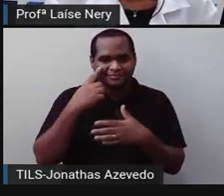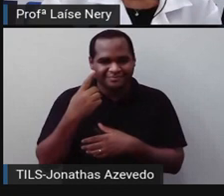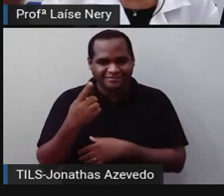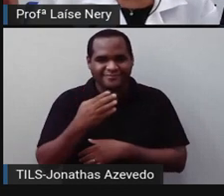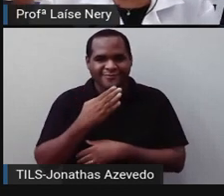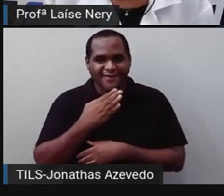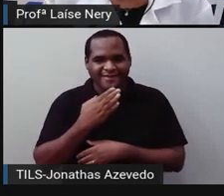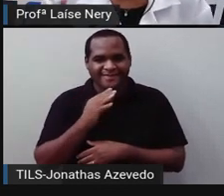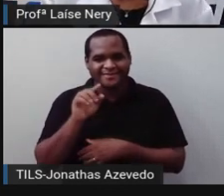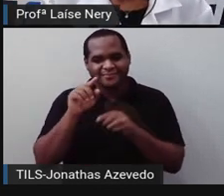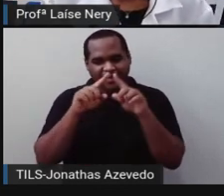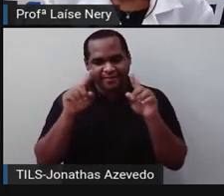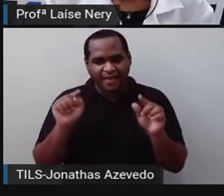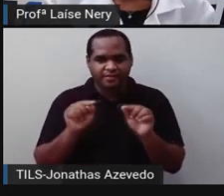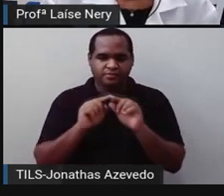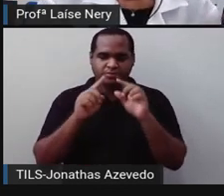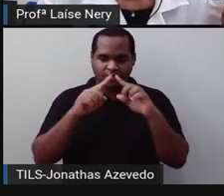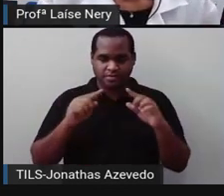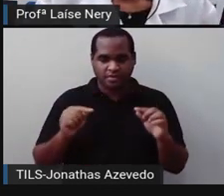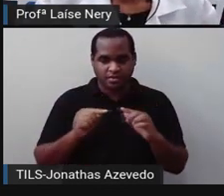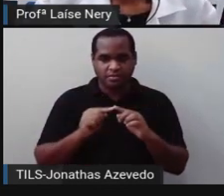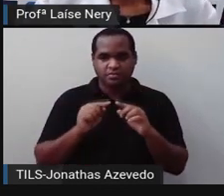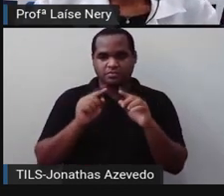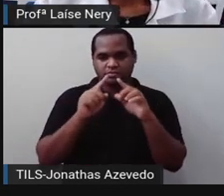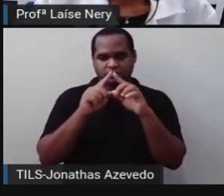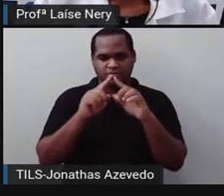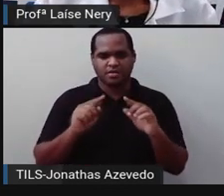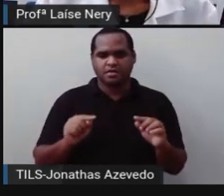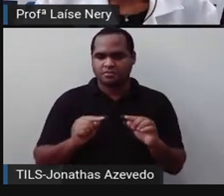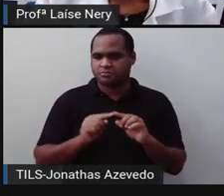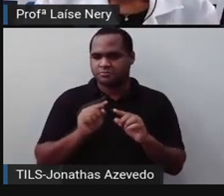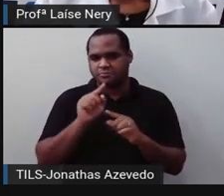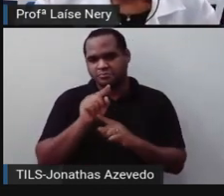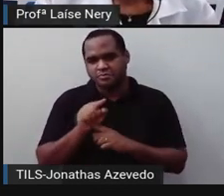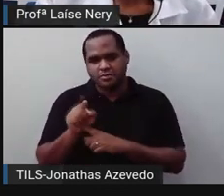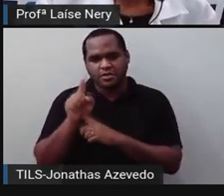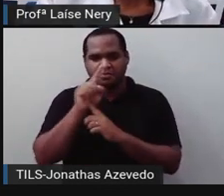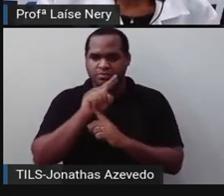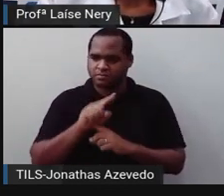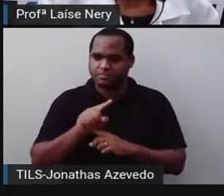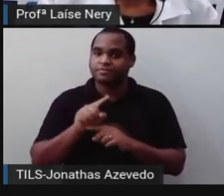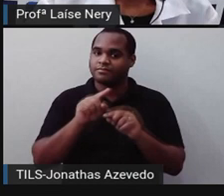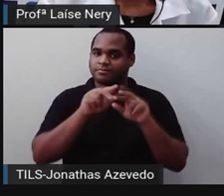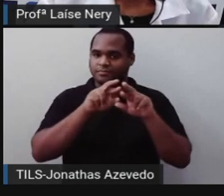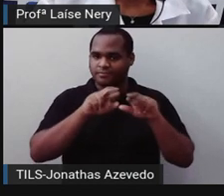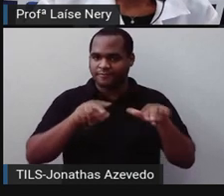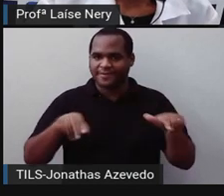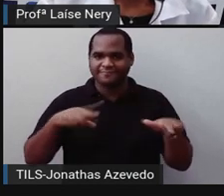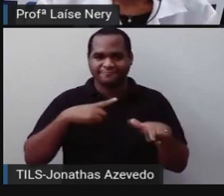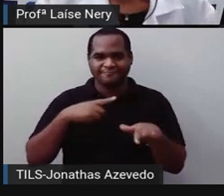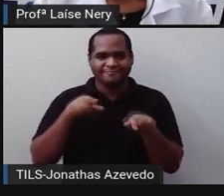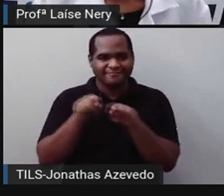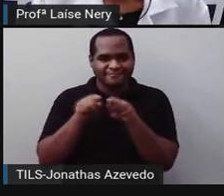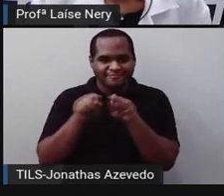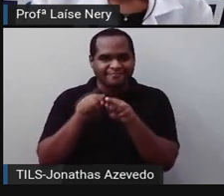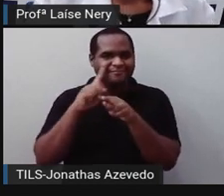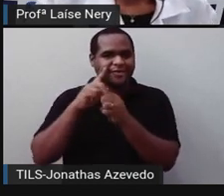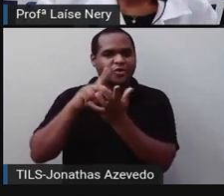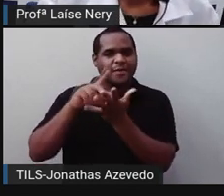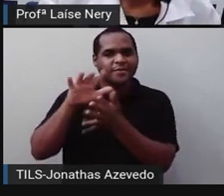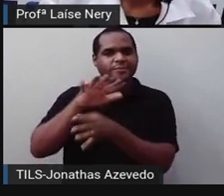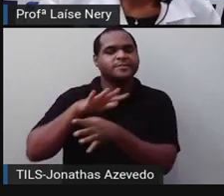eles em aulas passadas. Mas se nós observarmos bem esses sólidos geométricos aqui,